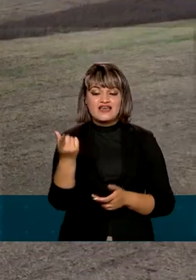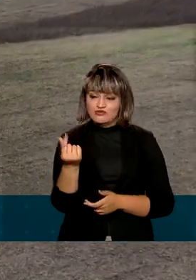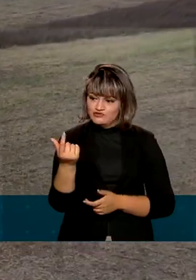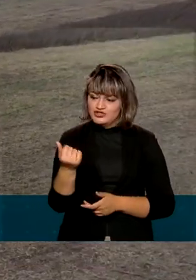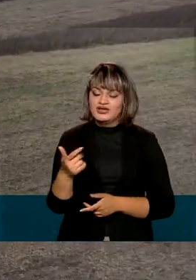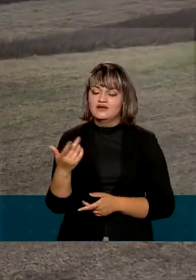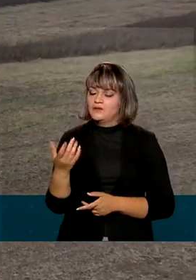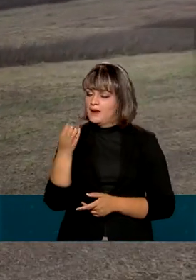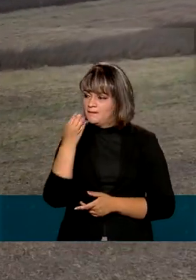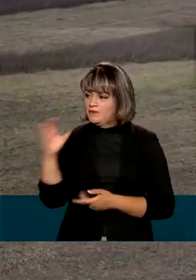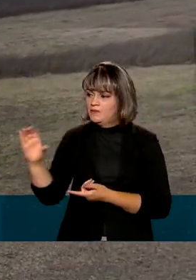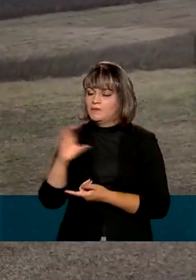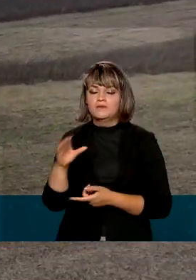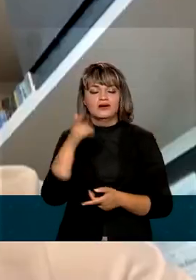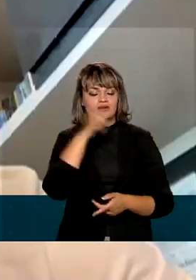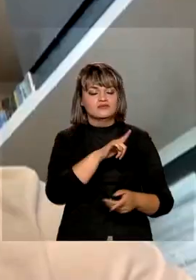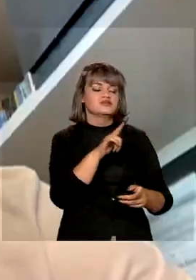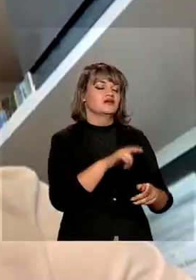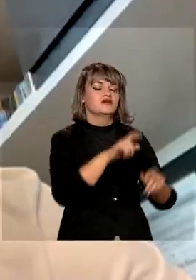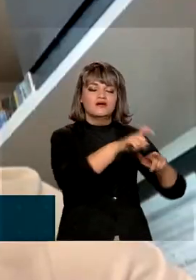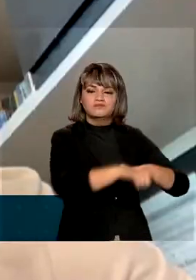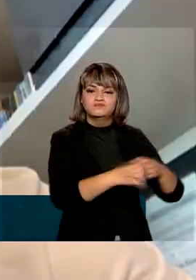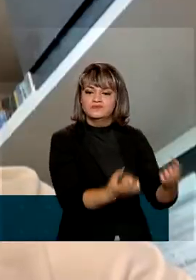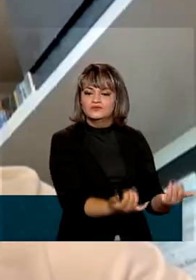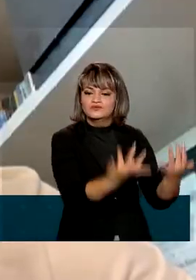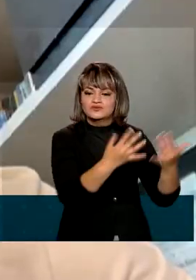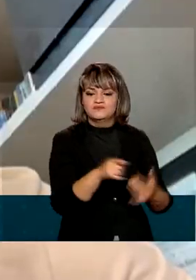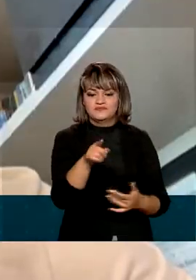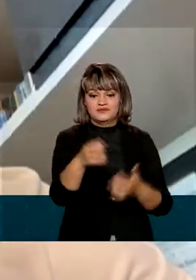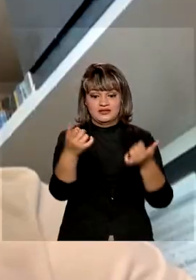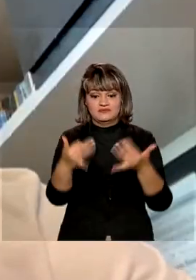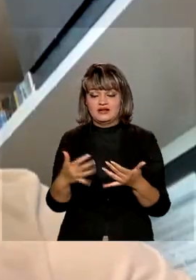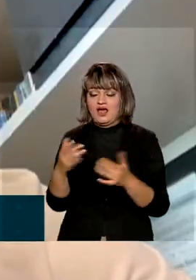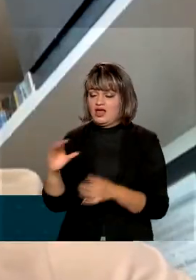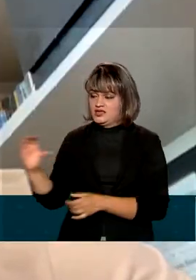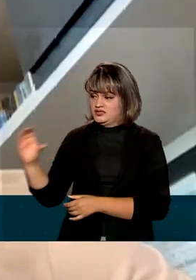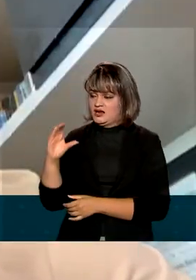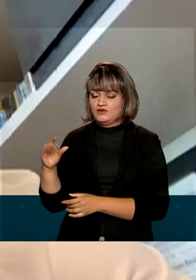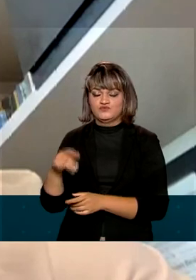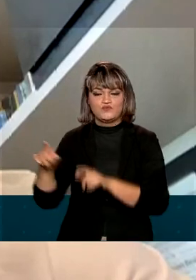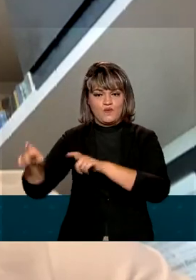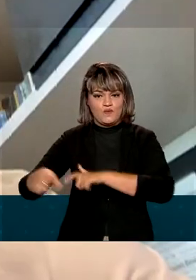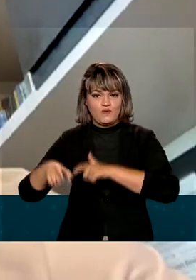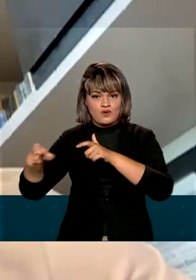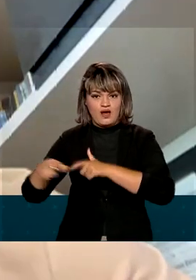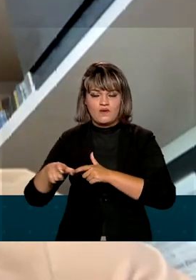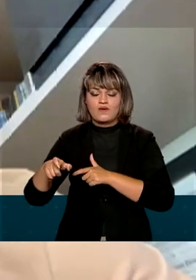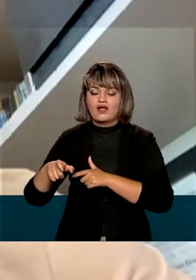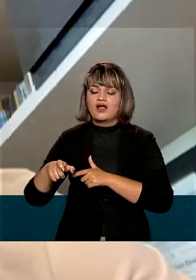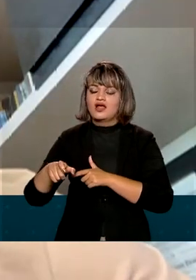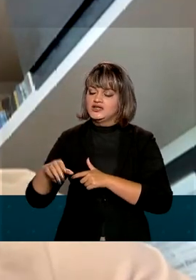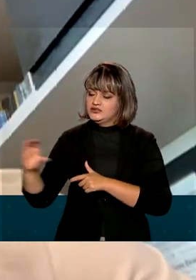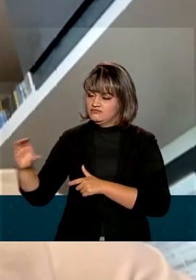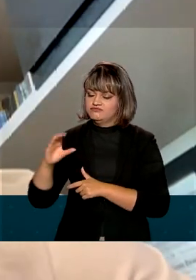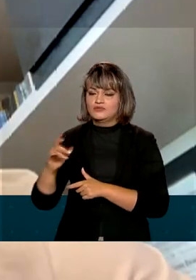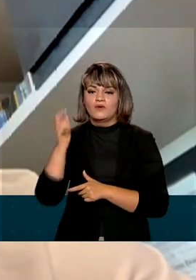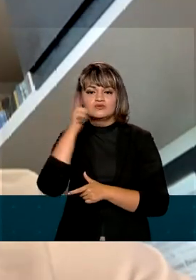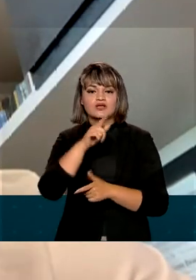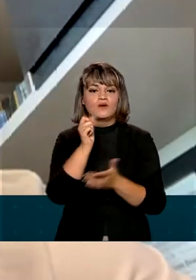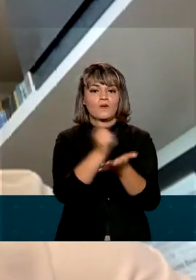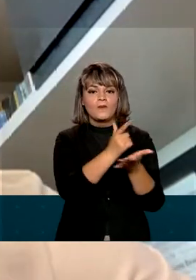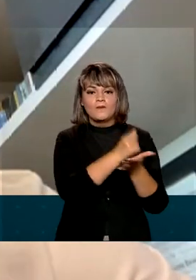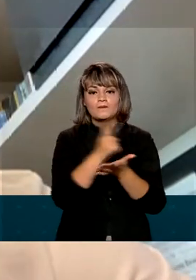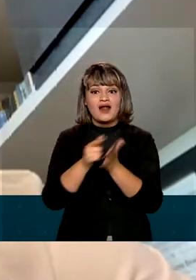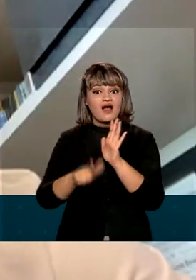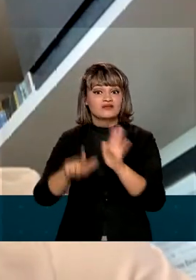tranquilidade para produzir. O crédito rural é bastante importante para a gente porque a gente consegue pegar e fazer as compras de